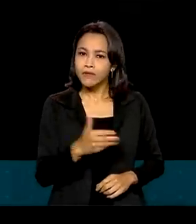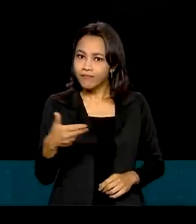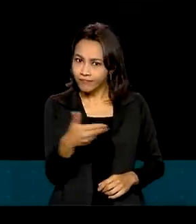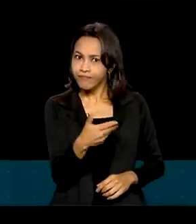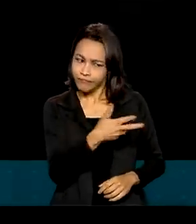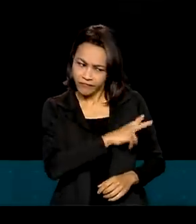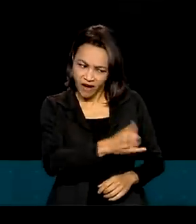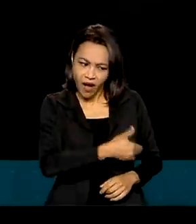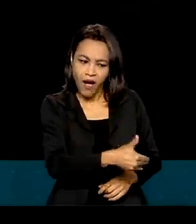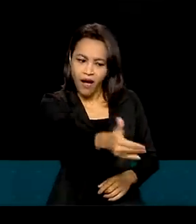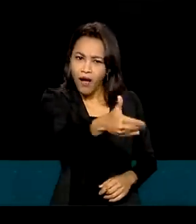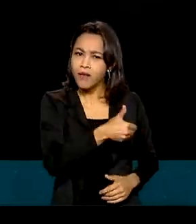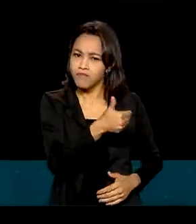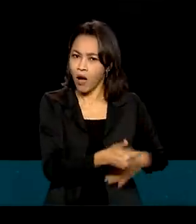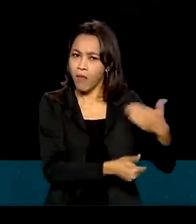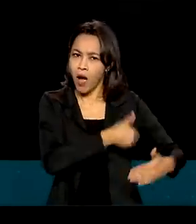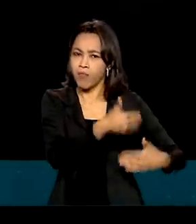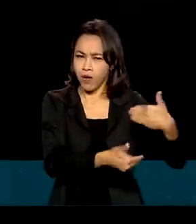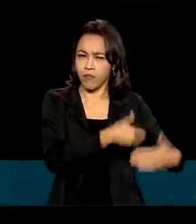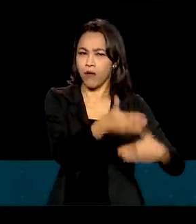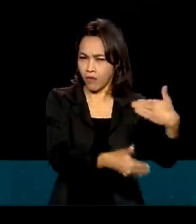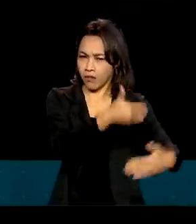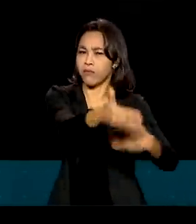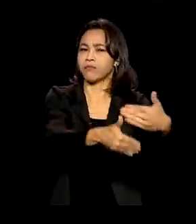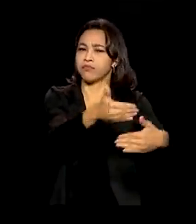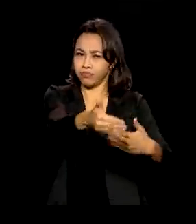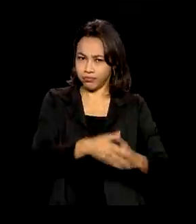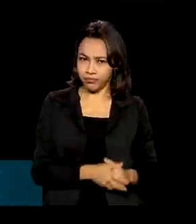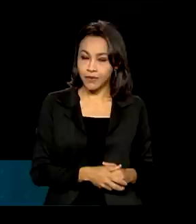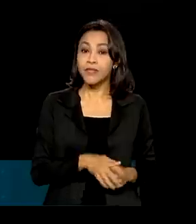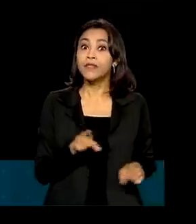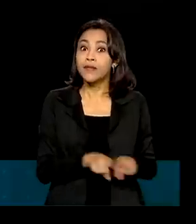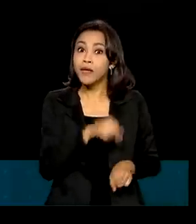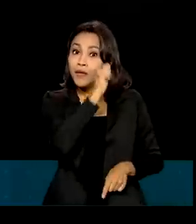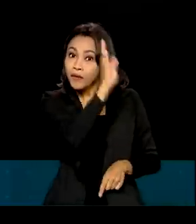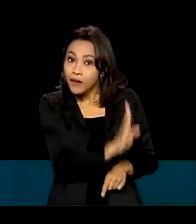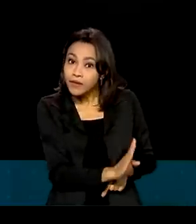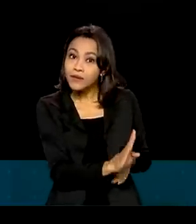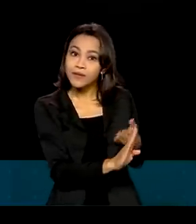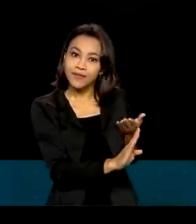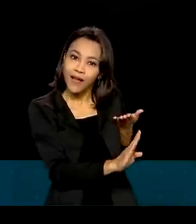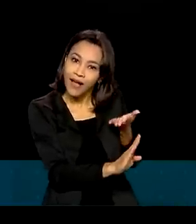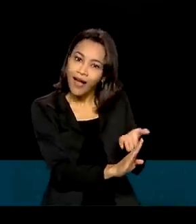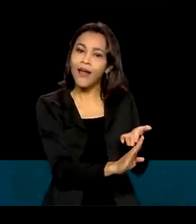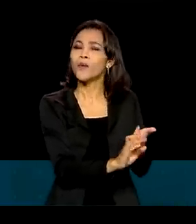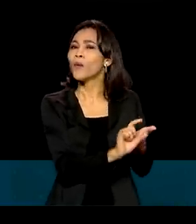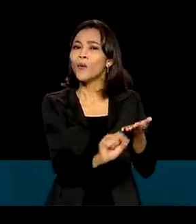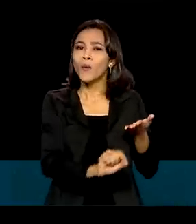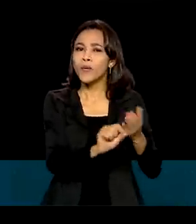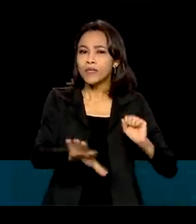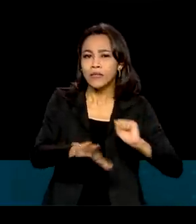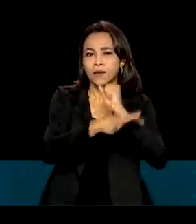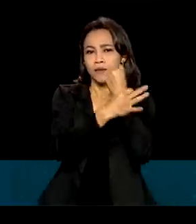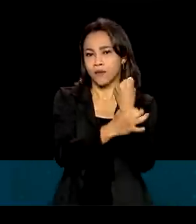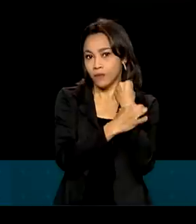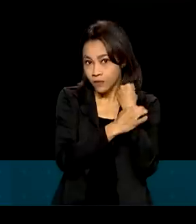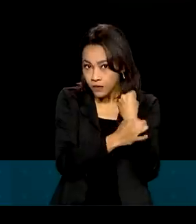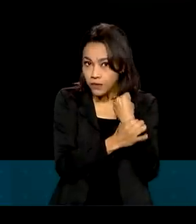Ele vai crescer. E mais, ele é parte da segurança energética